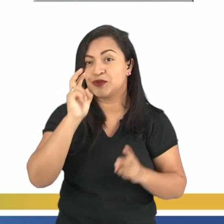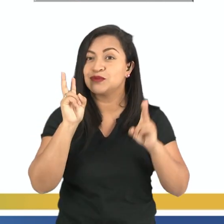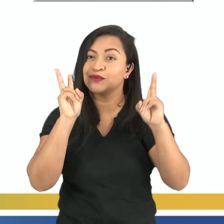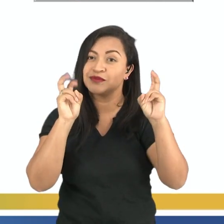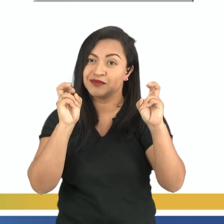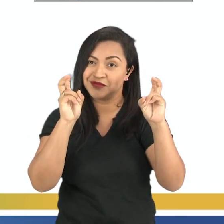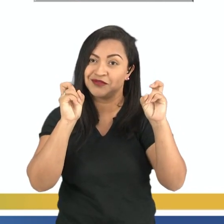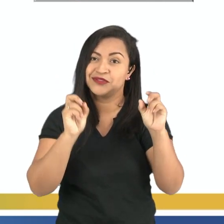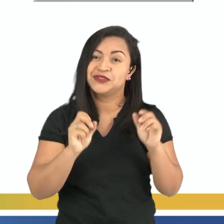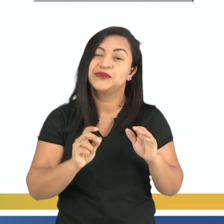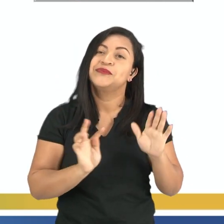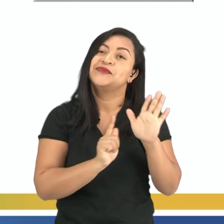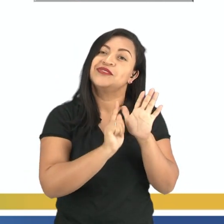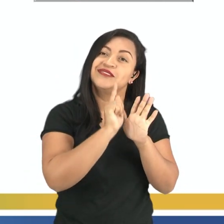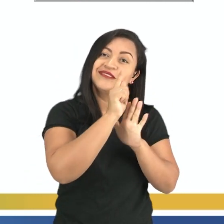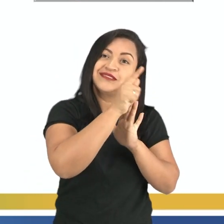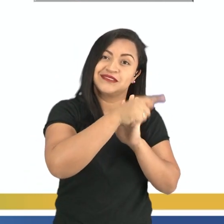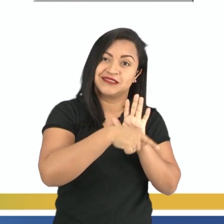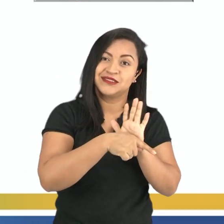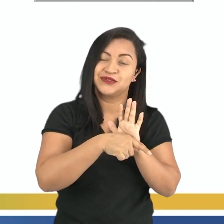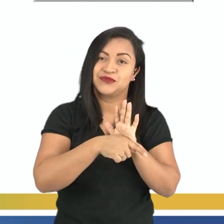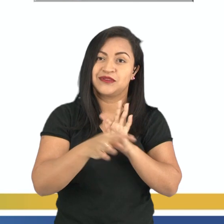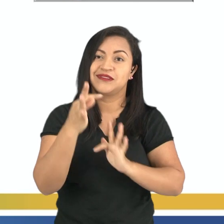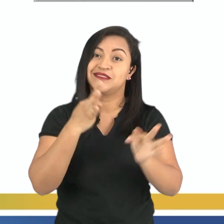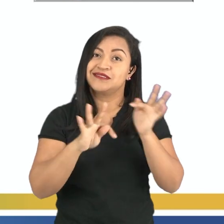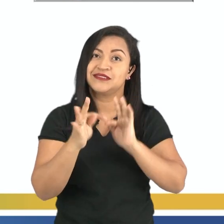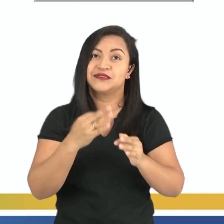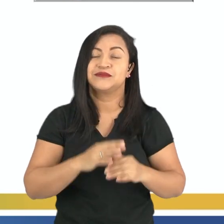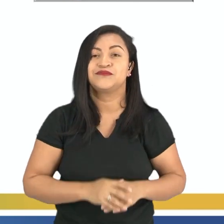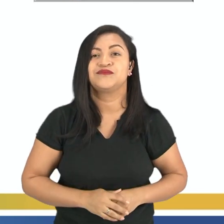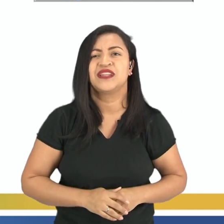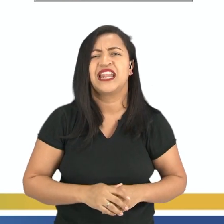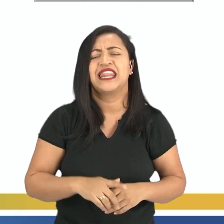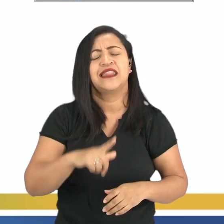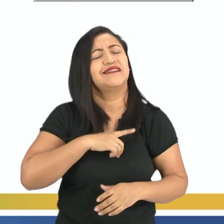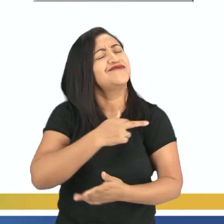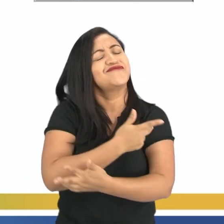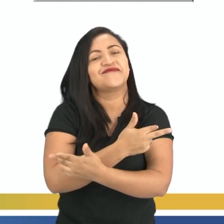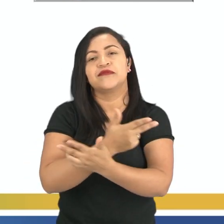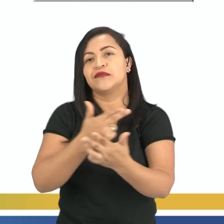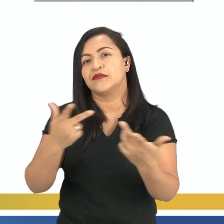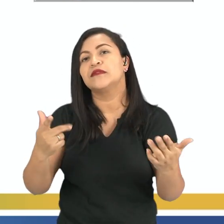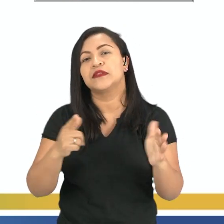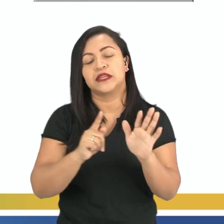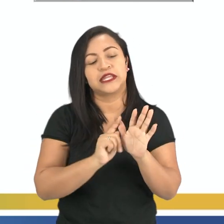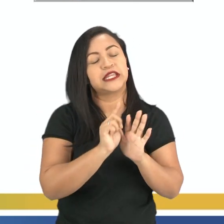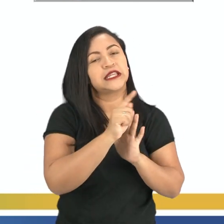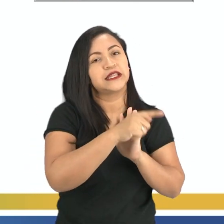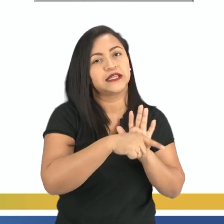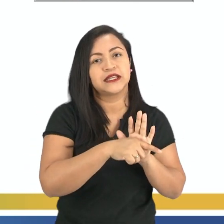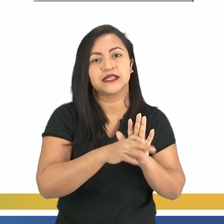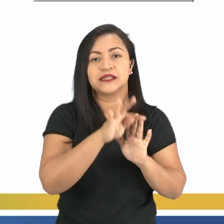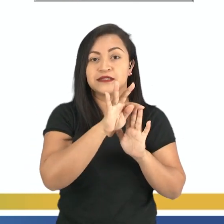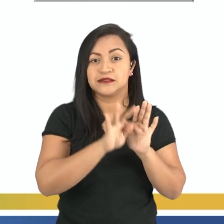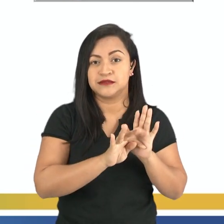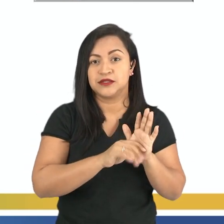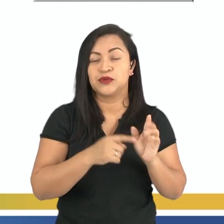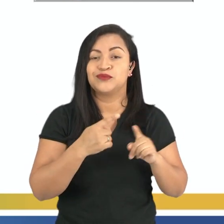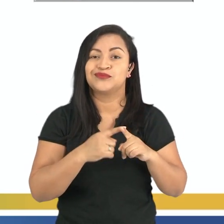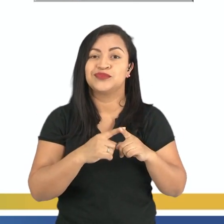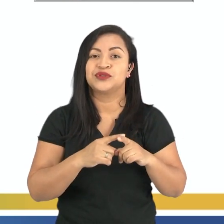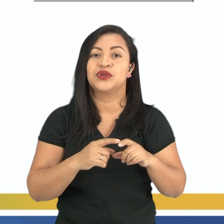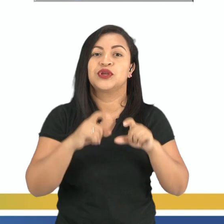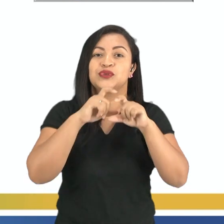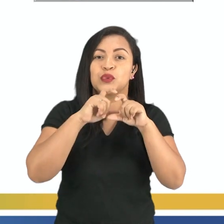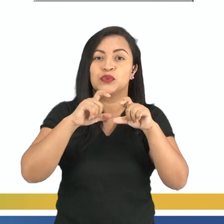textuais que surgiram na era digital. Gente, há vários outros gêneros textuais da era digital. Por exemplo, comentário, o